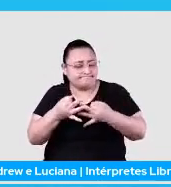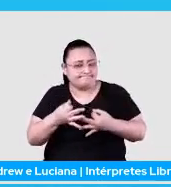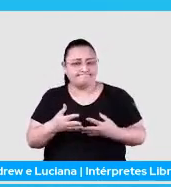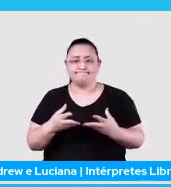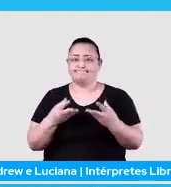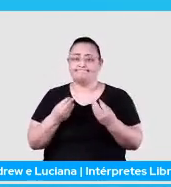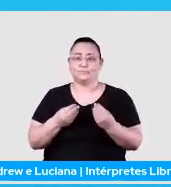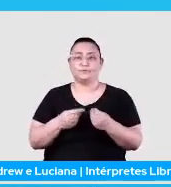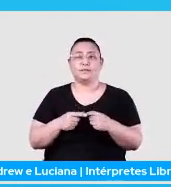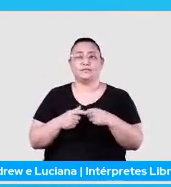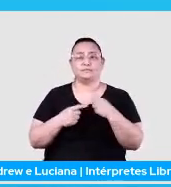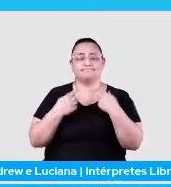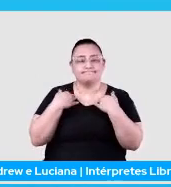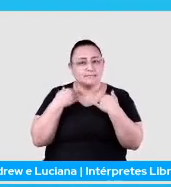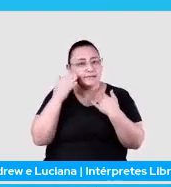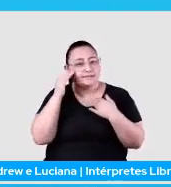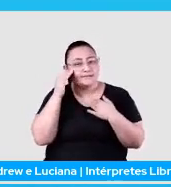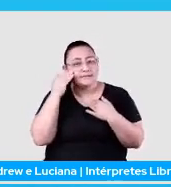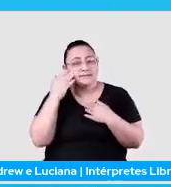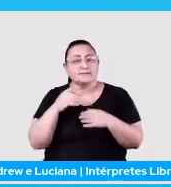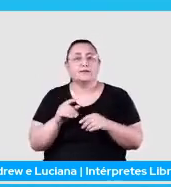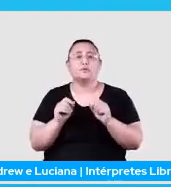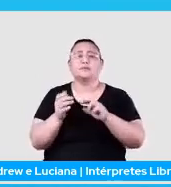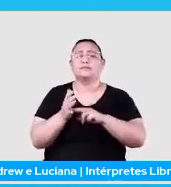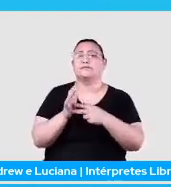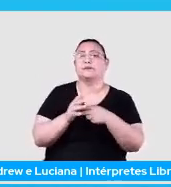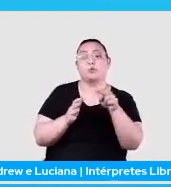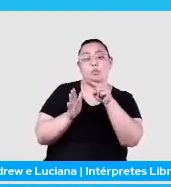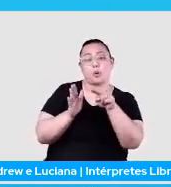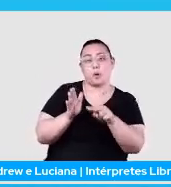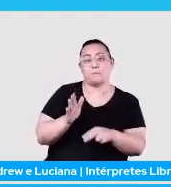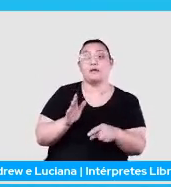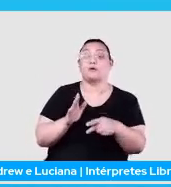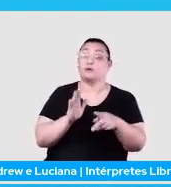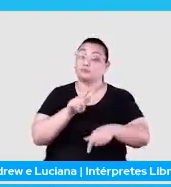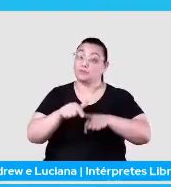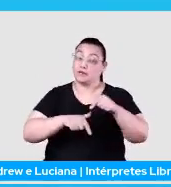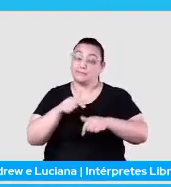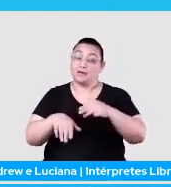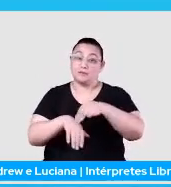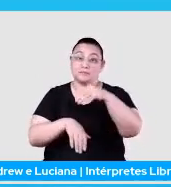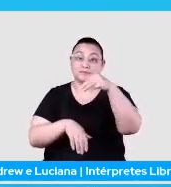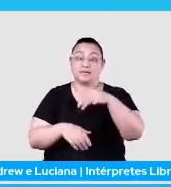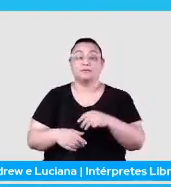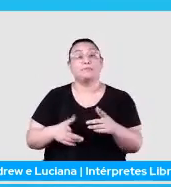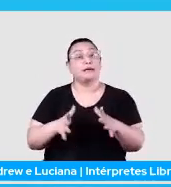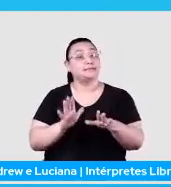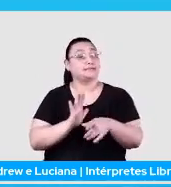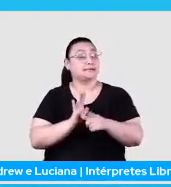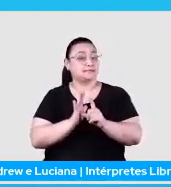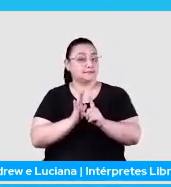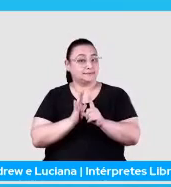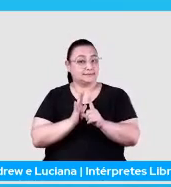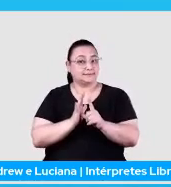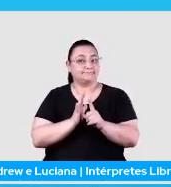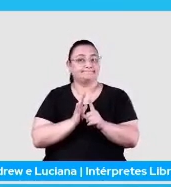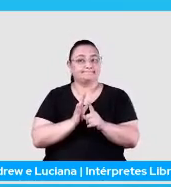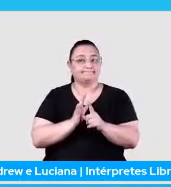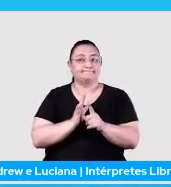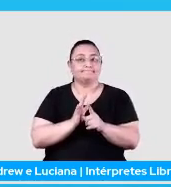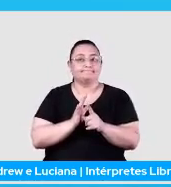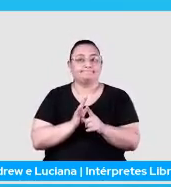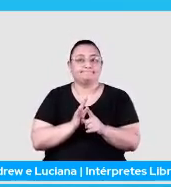parte de reconhecimento de entidade nomeada. É o que eu trabalho no meu mestrado. E antes da gente entrar no que é essa